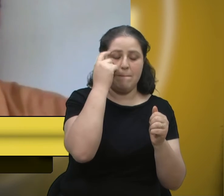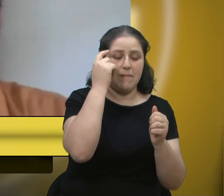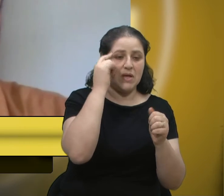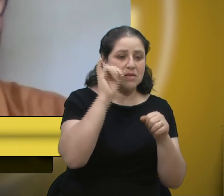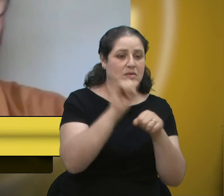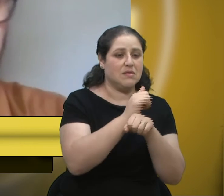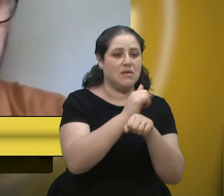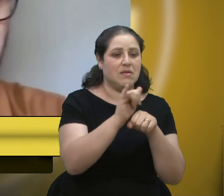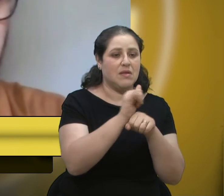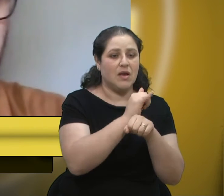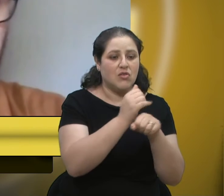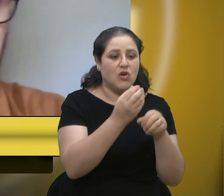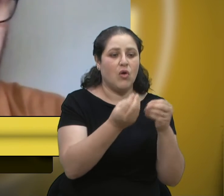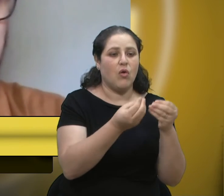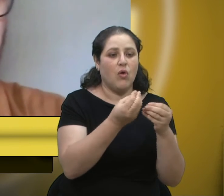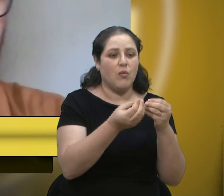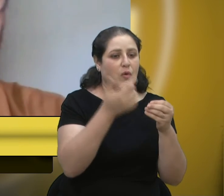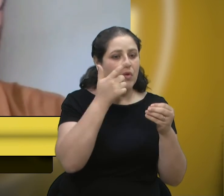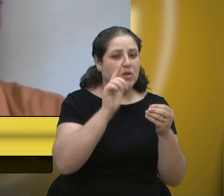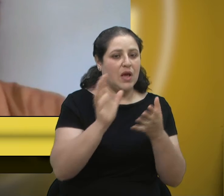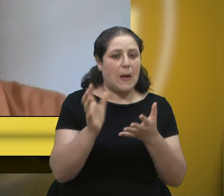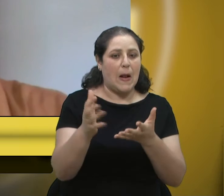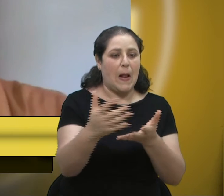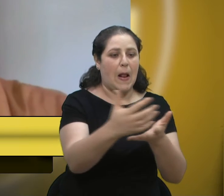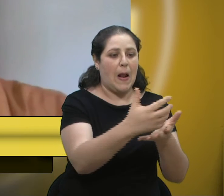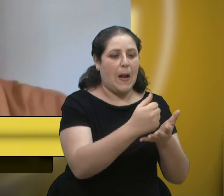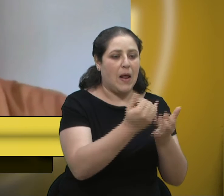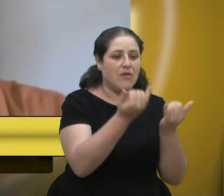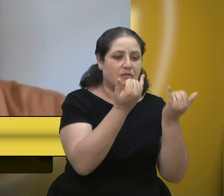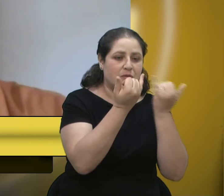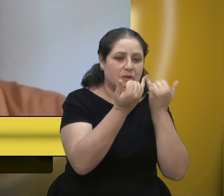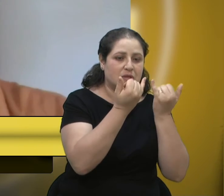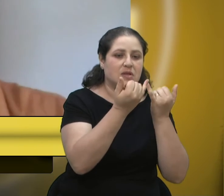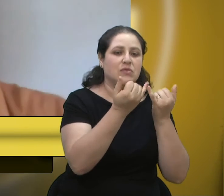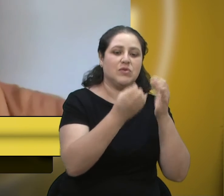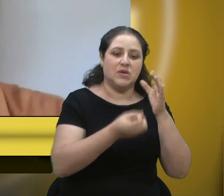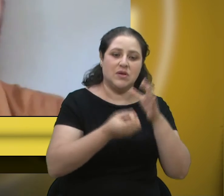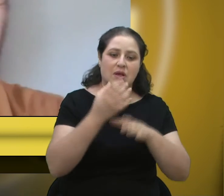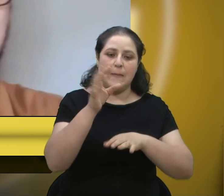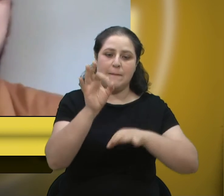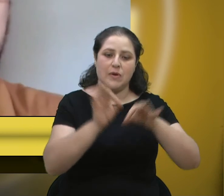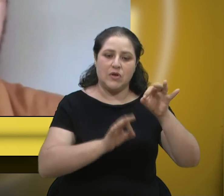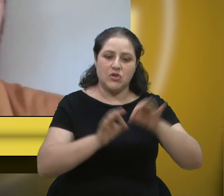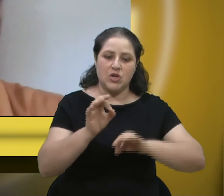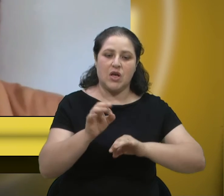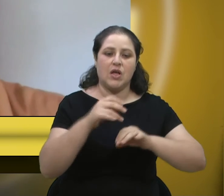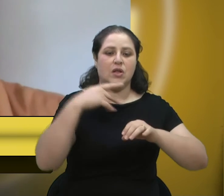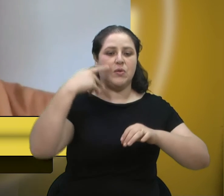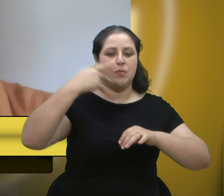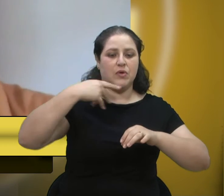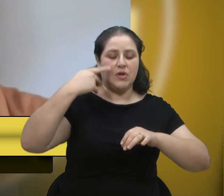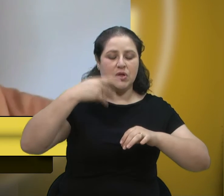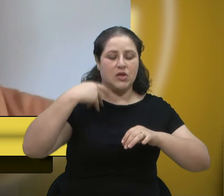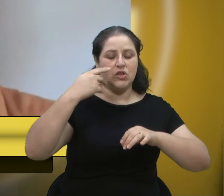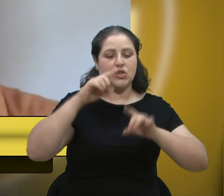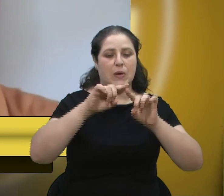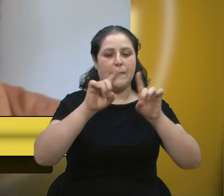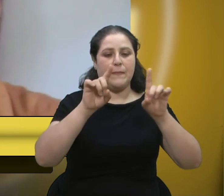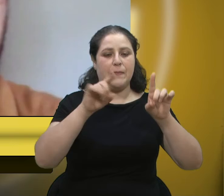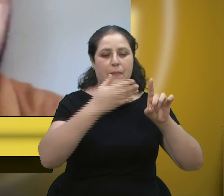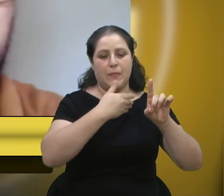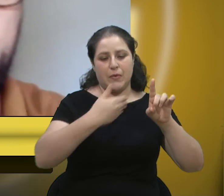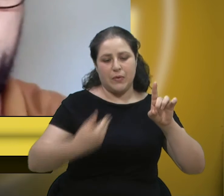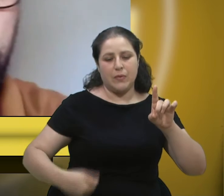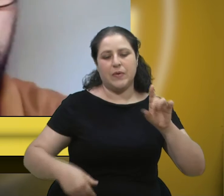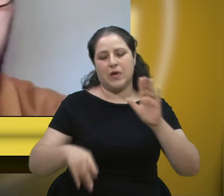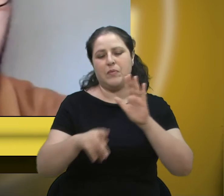construir esses dados que vão ajudar a elaboração de projetos e de políticas públicas para a área da agricultura do nosso município. Sua